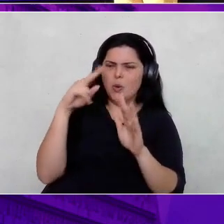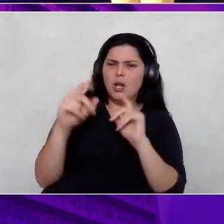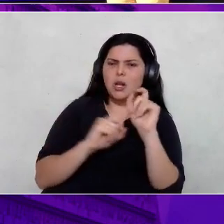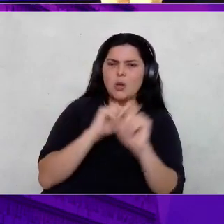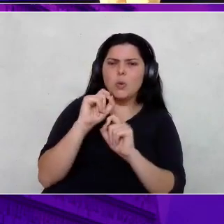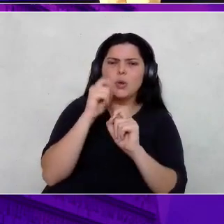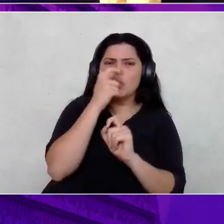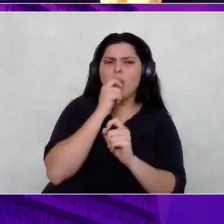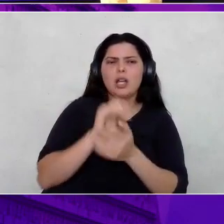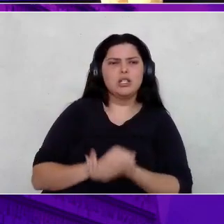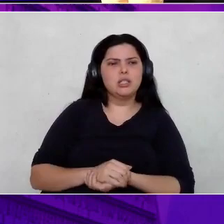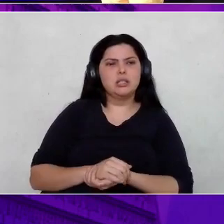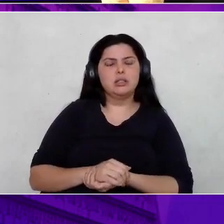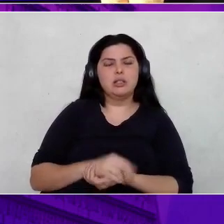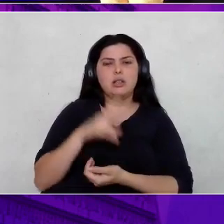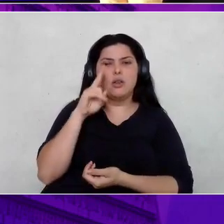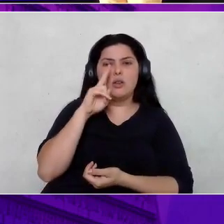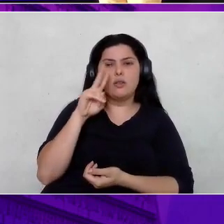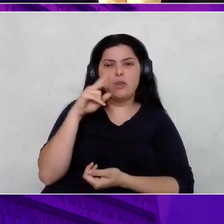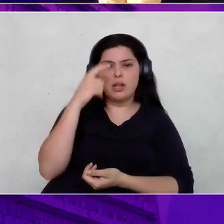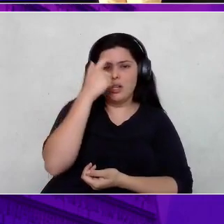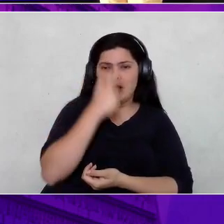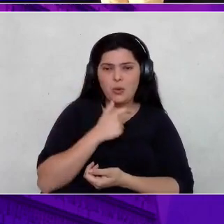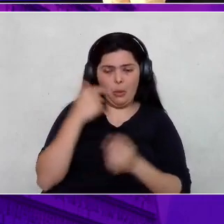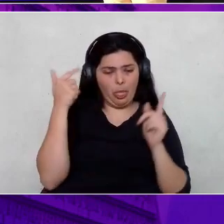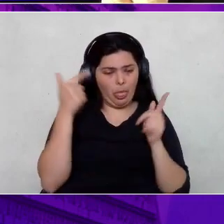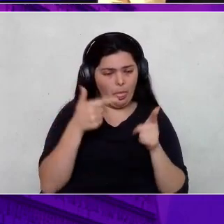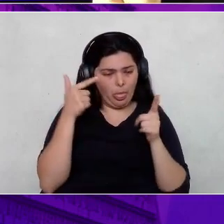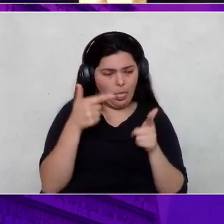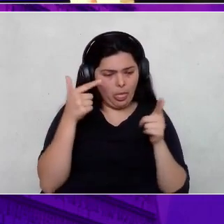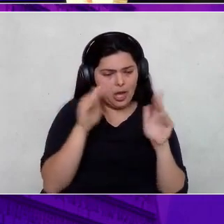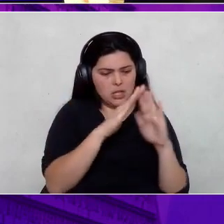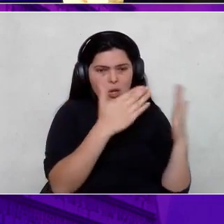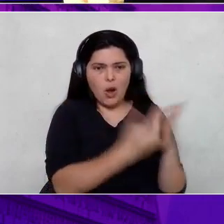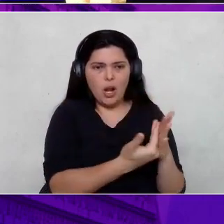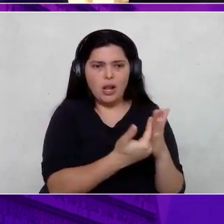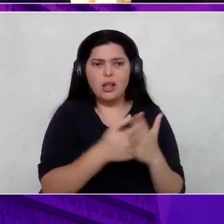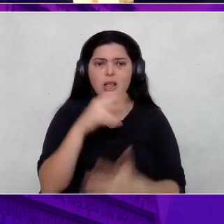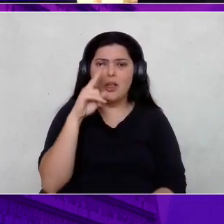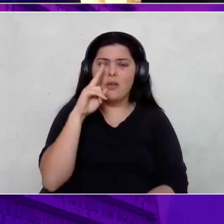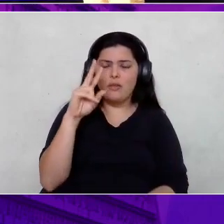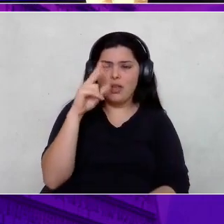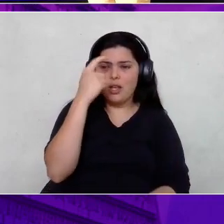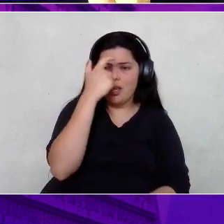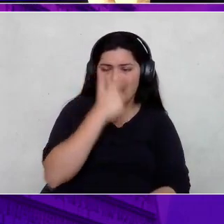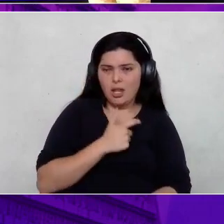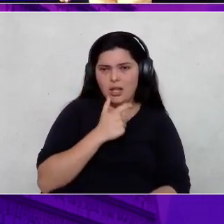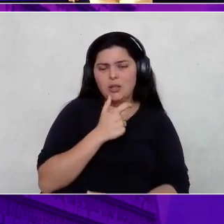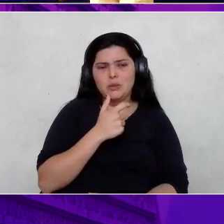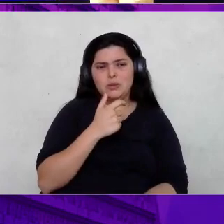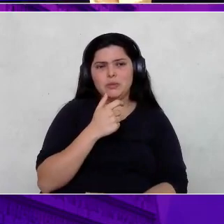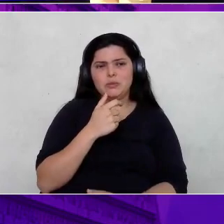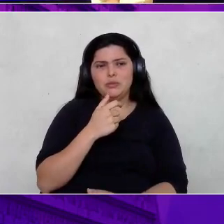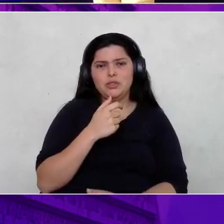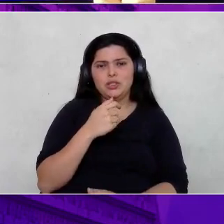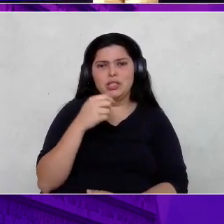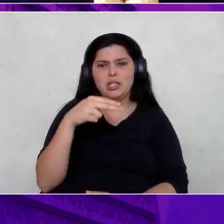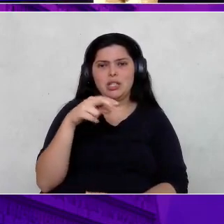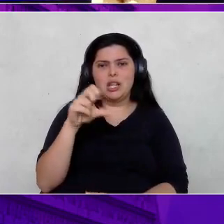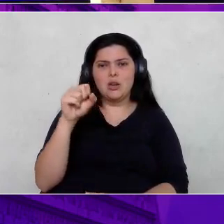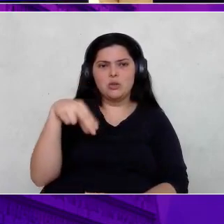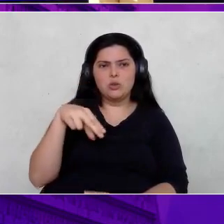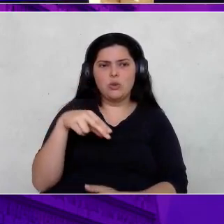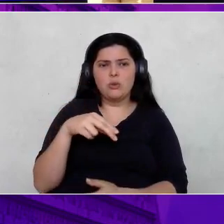Eu via o Uxa sendo zoado na escola. Eu via o Uxa sendo chamado de Nelson da Capitinha. Apelido que o odiava.